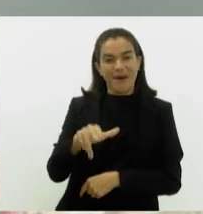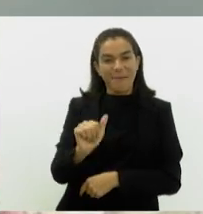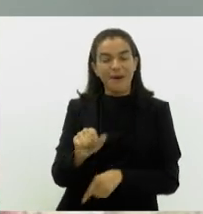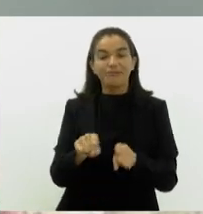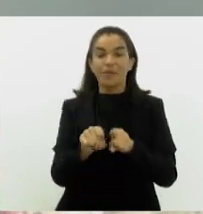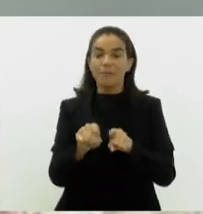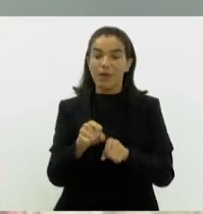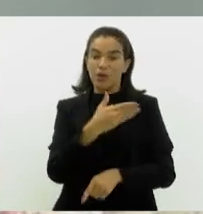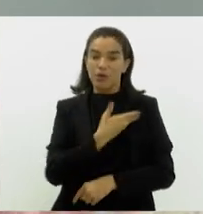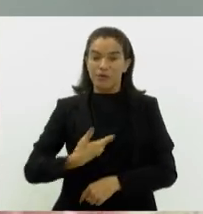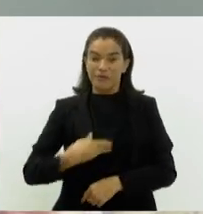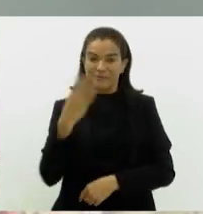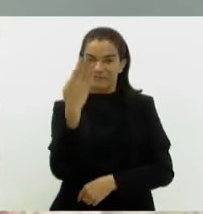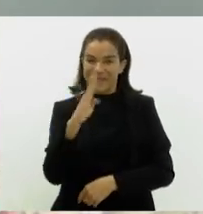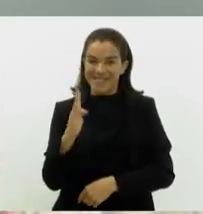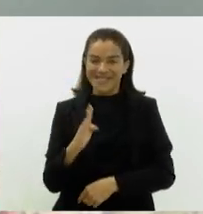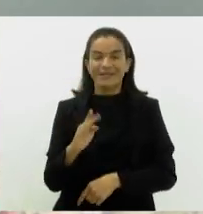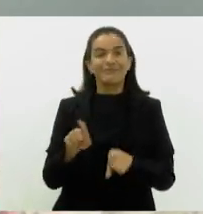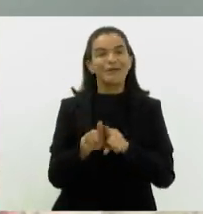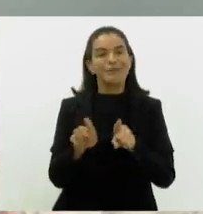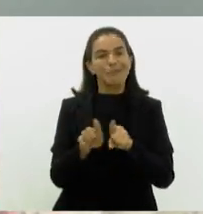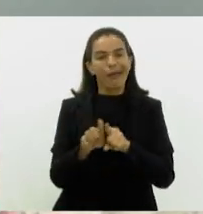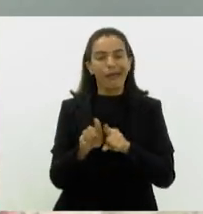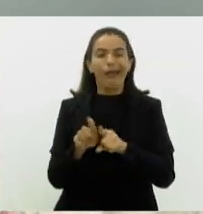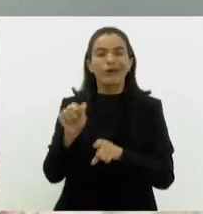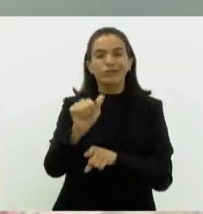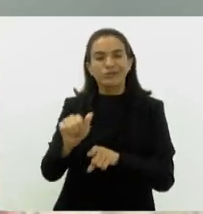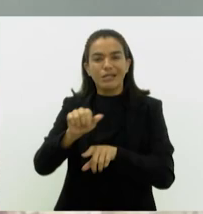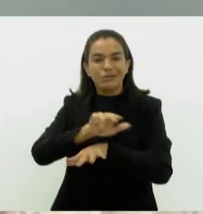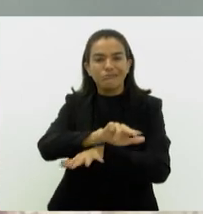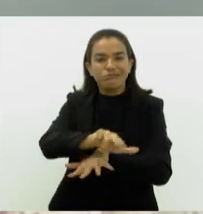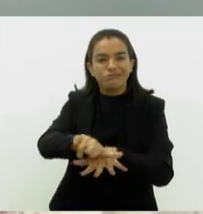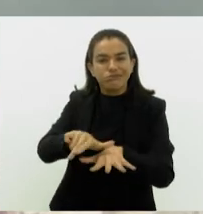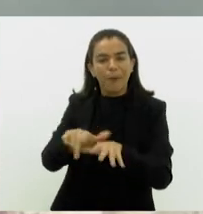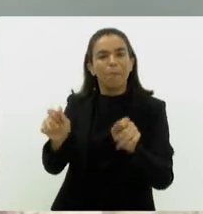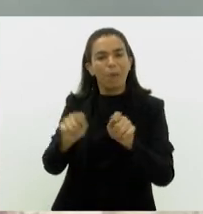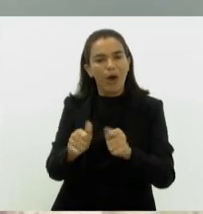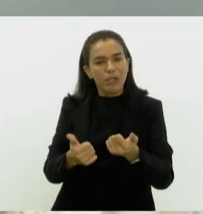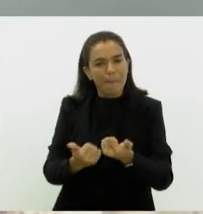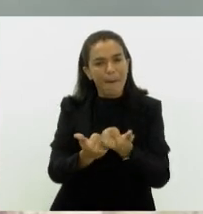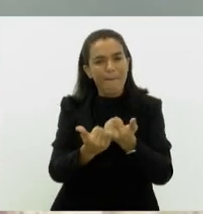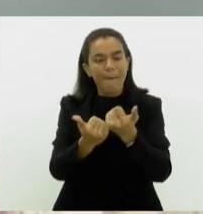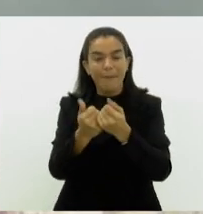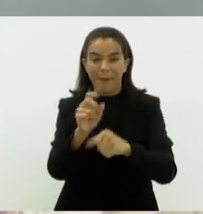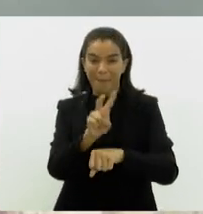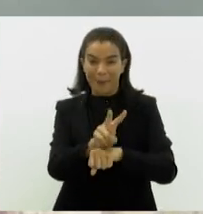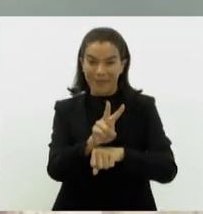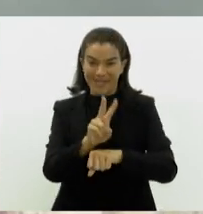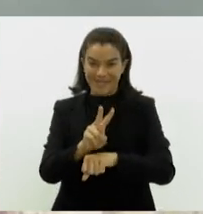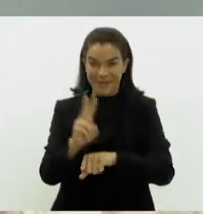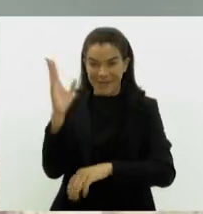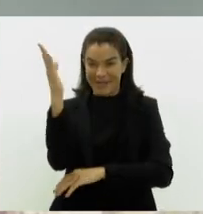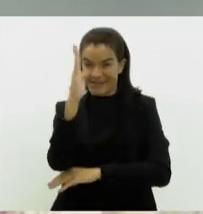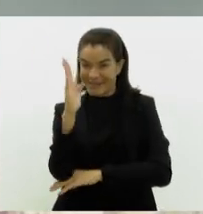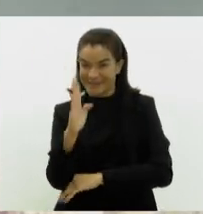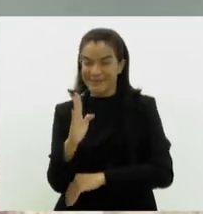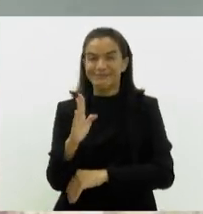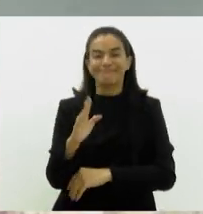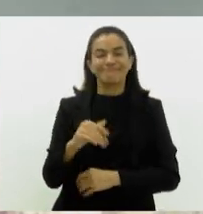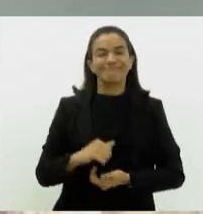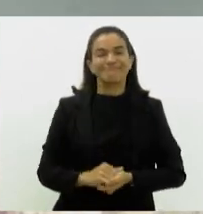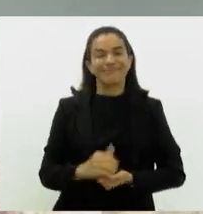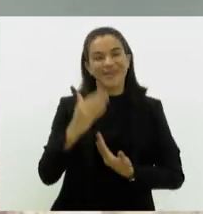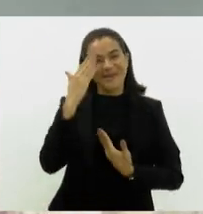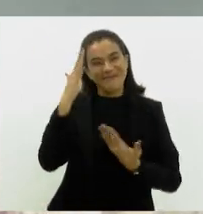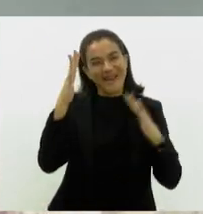governo brasileiro, que, junto com as organizações não governamentais, pode fazer muito para a proteção da natureza no Brasil. Parabéns,